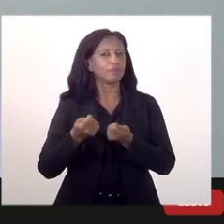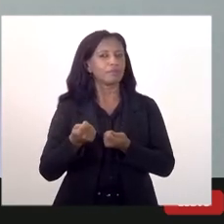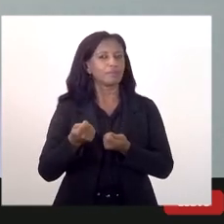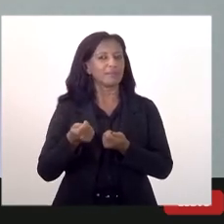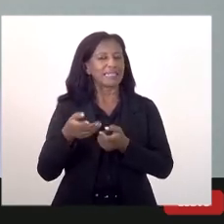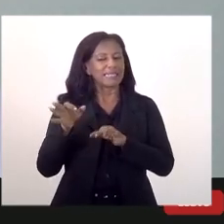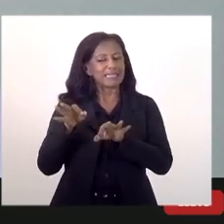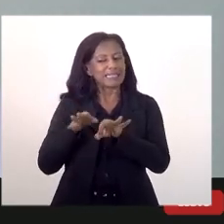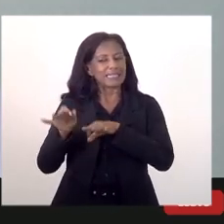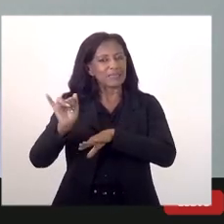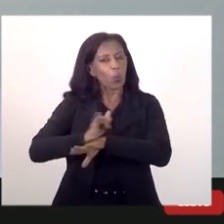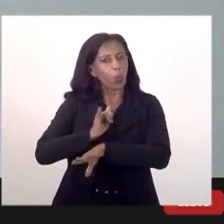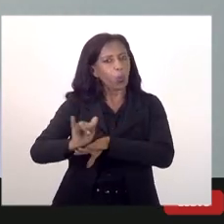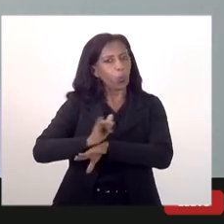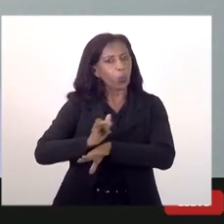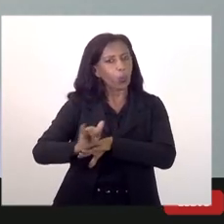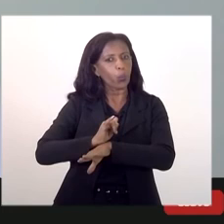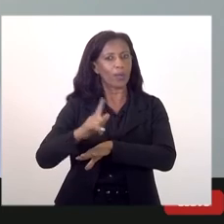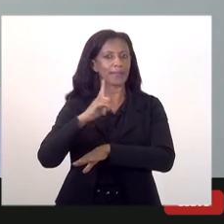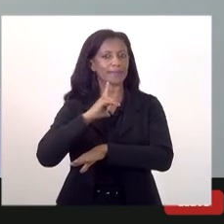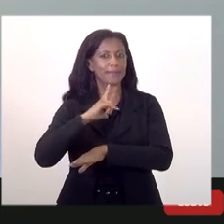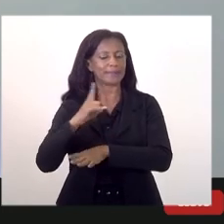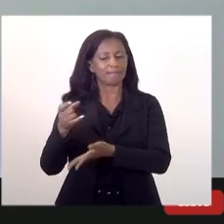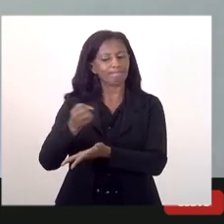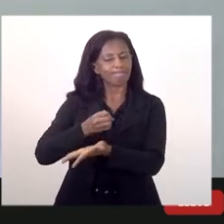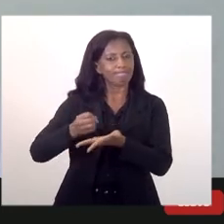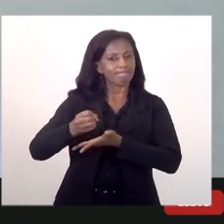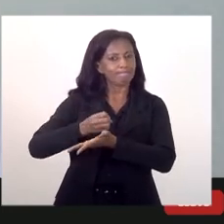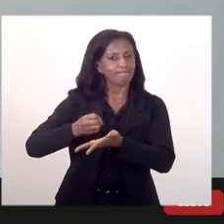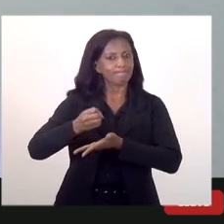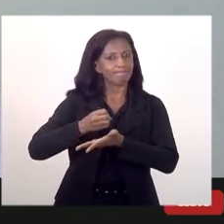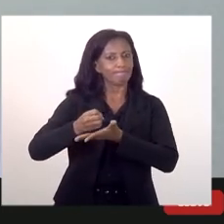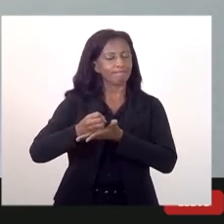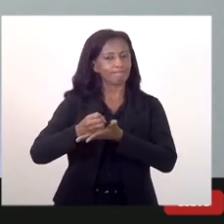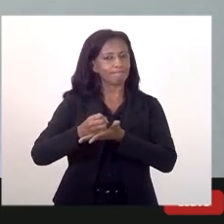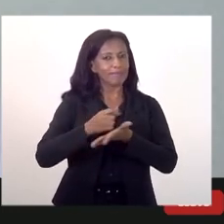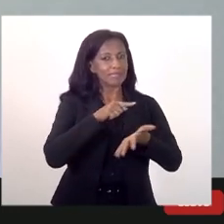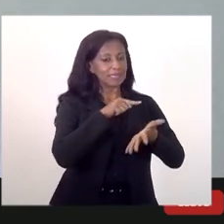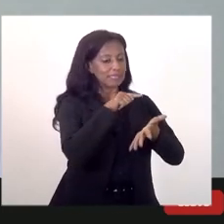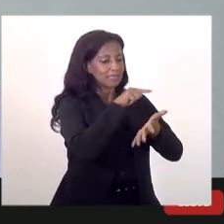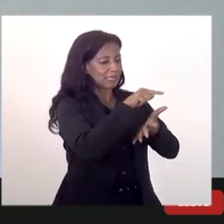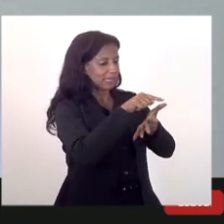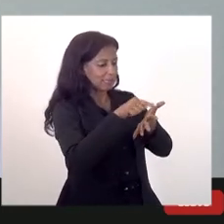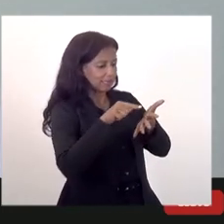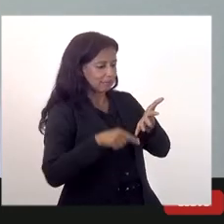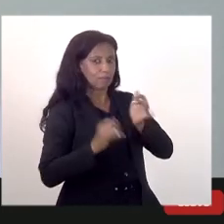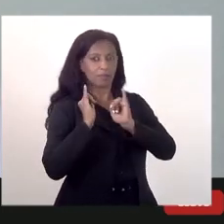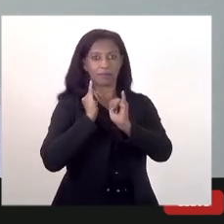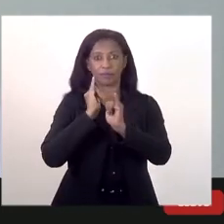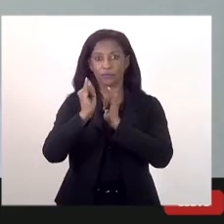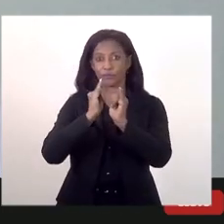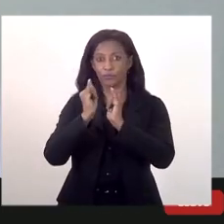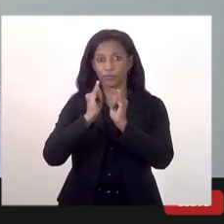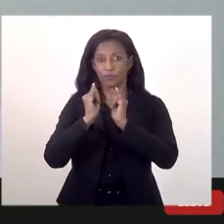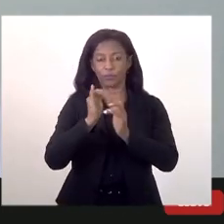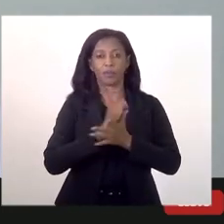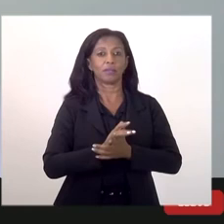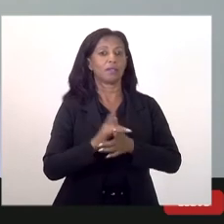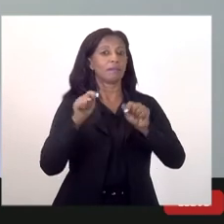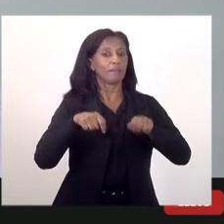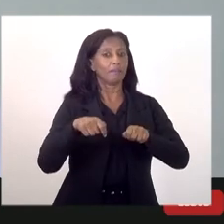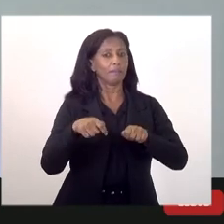critérios que estejam baseados em indicadores em dados para que esses